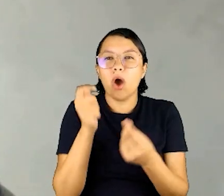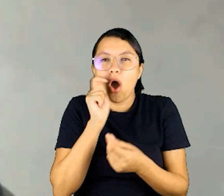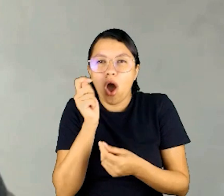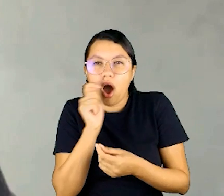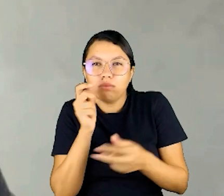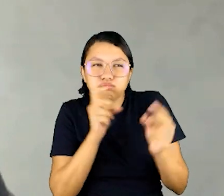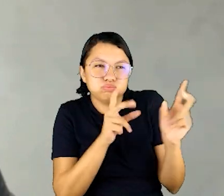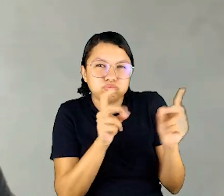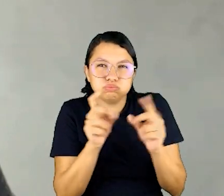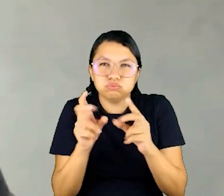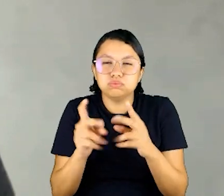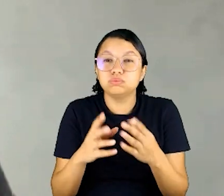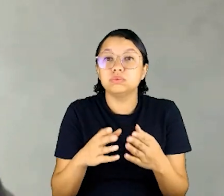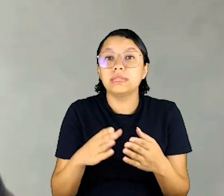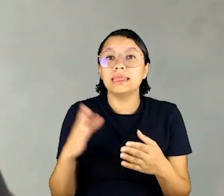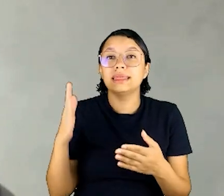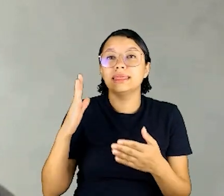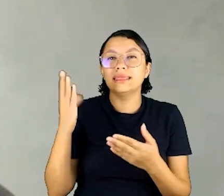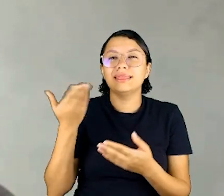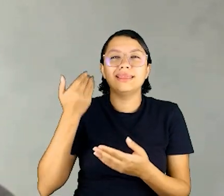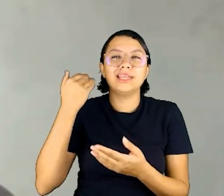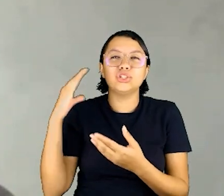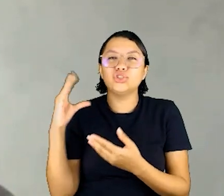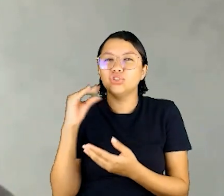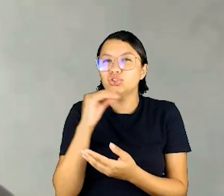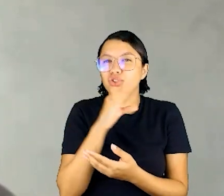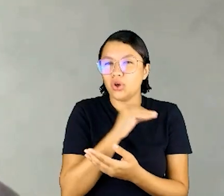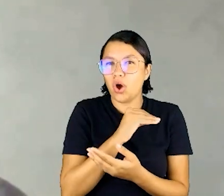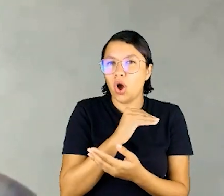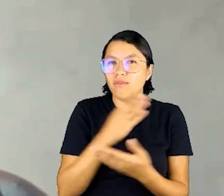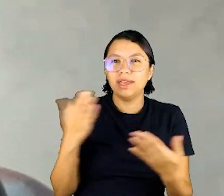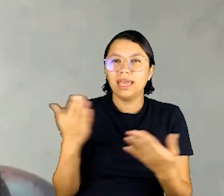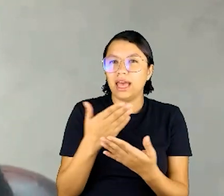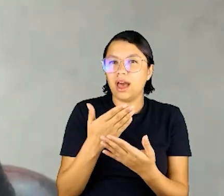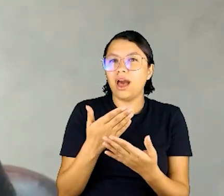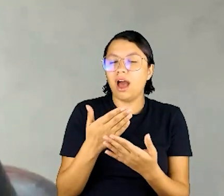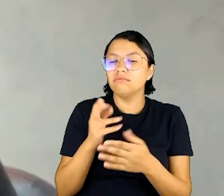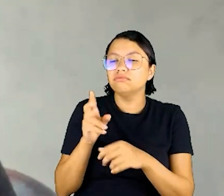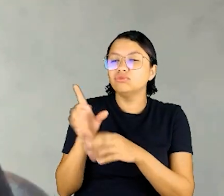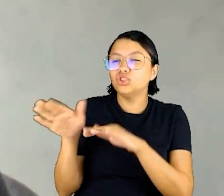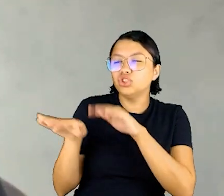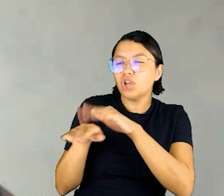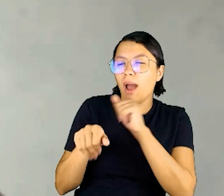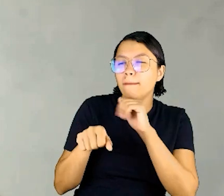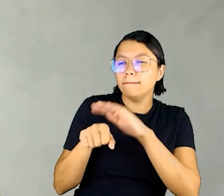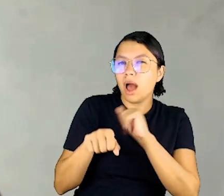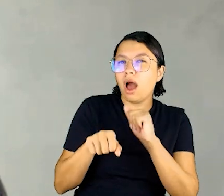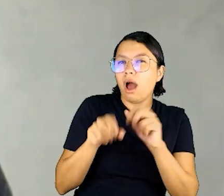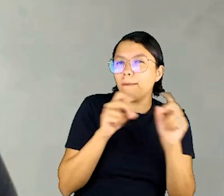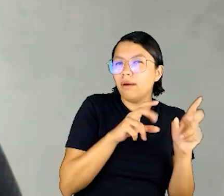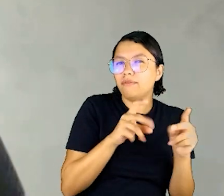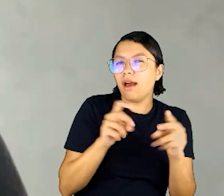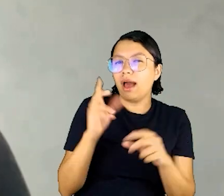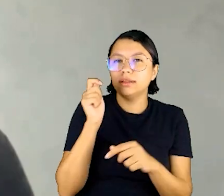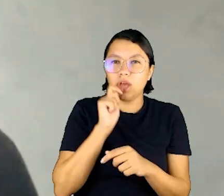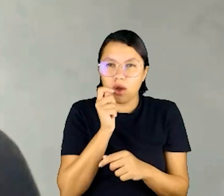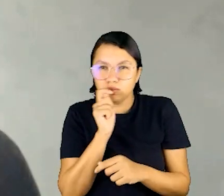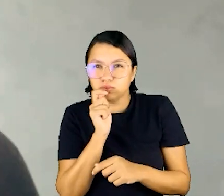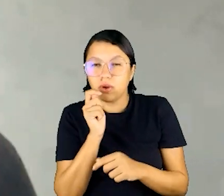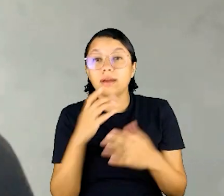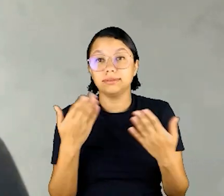intenso e os adolescentes, desde jovens, são aliciados para tal função. Então,